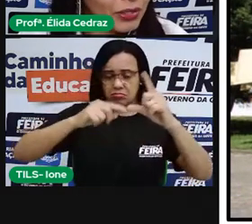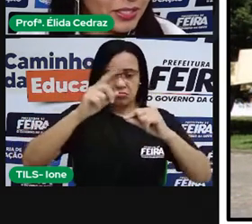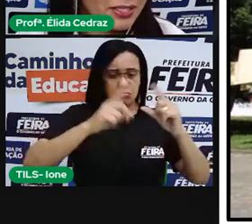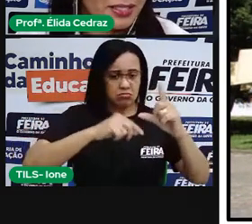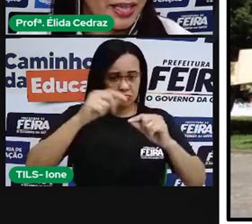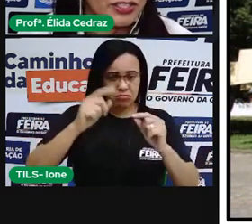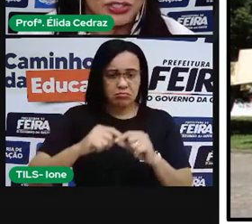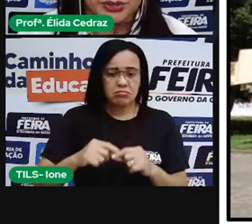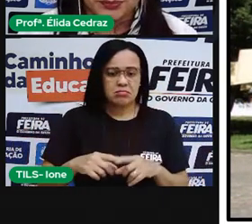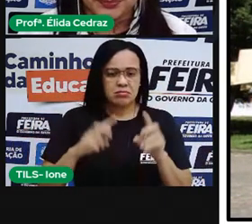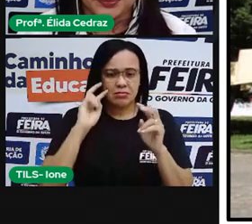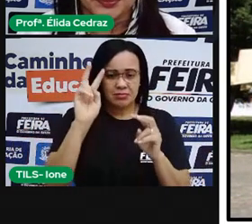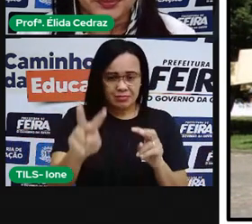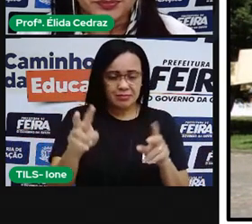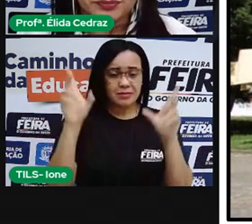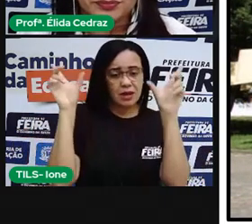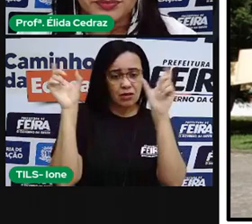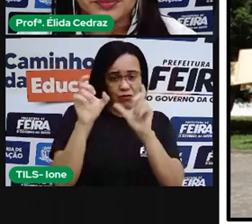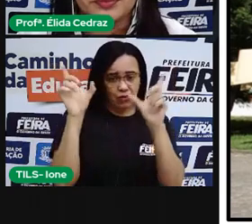da nossa cidade.